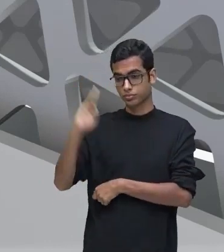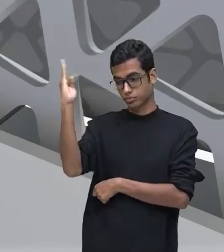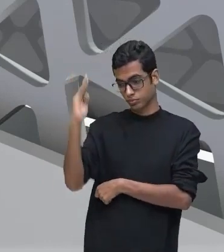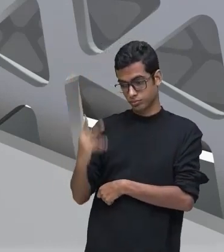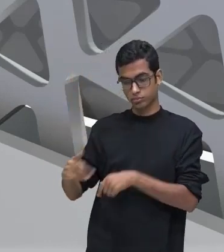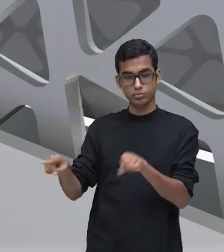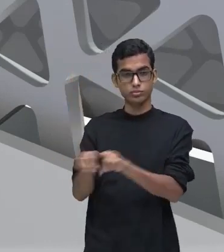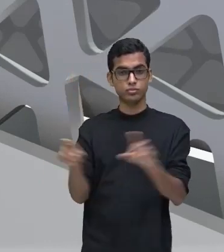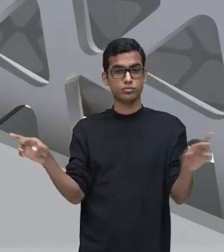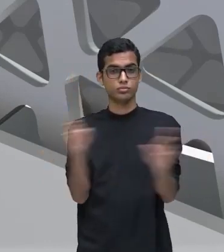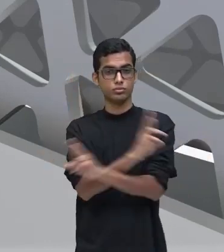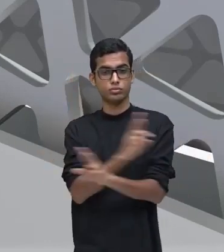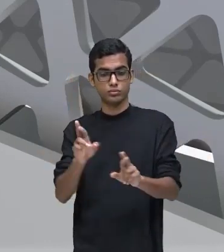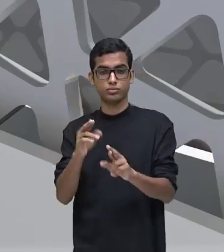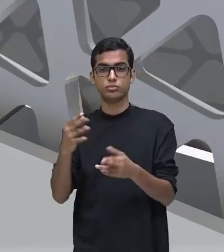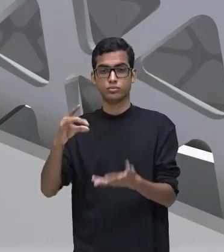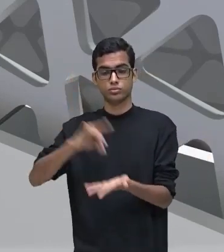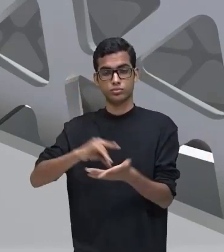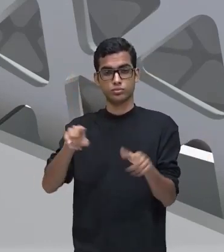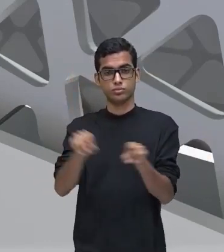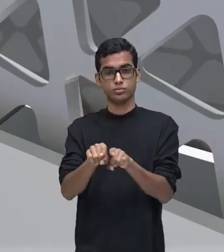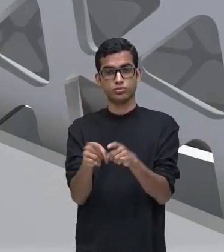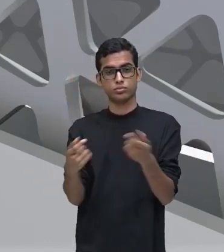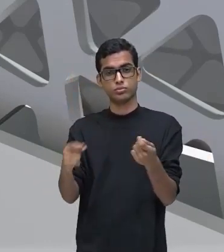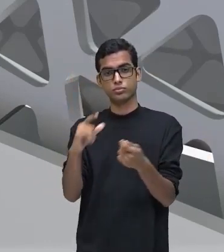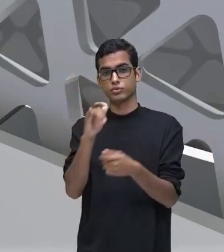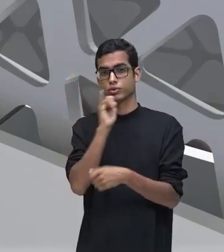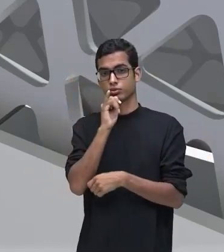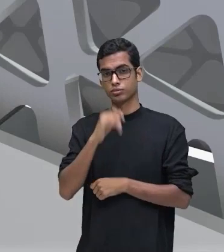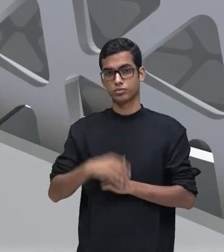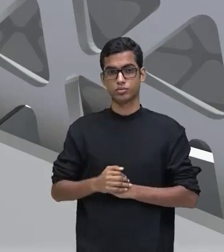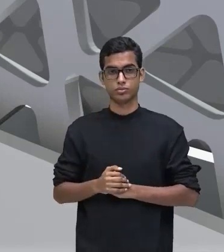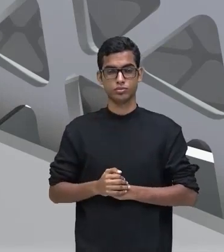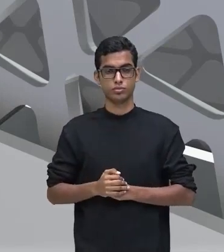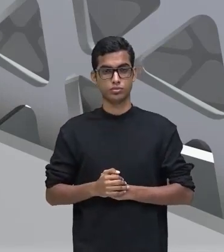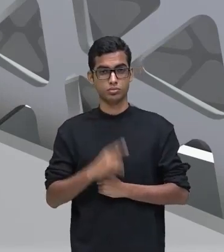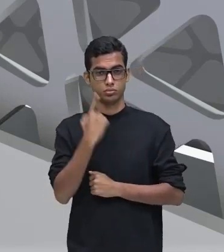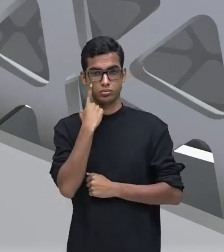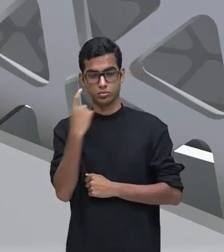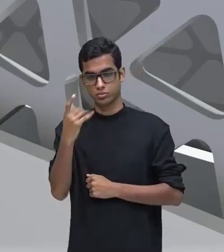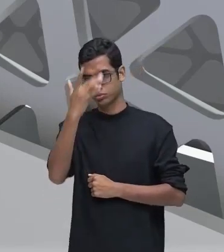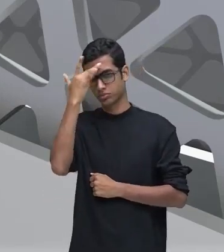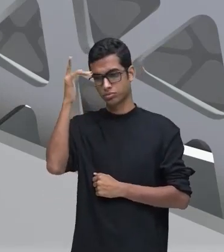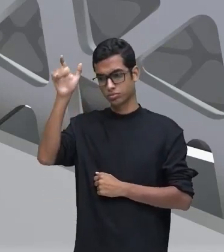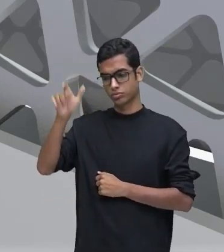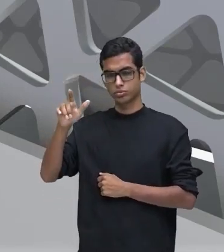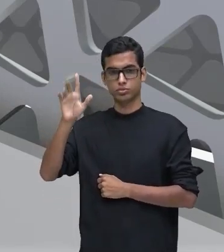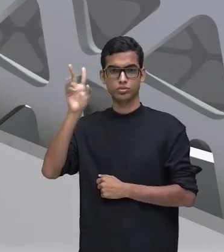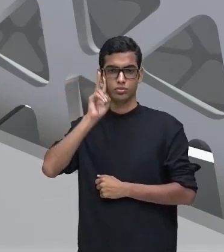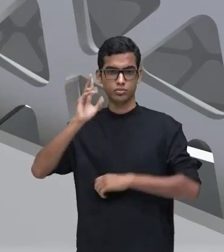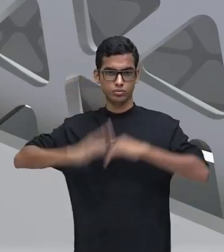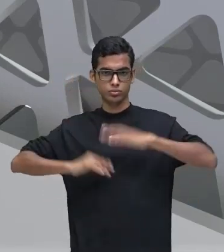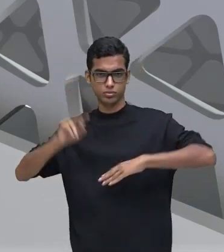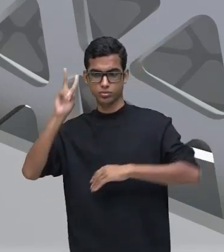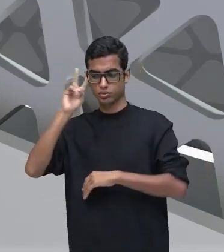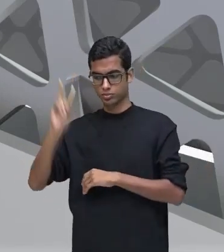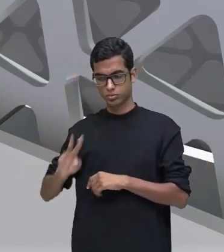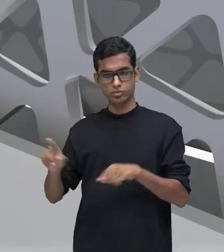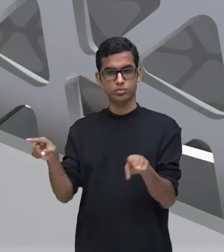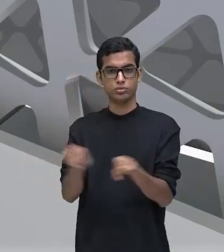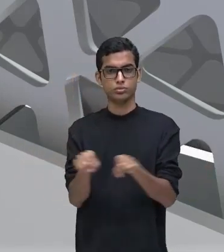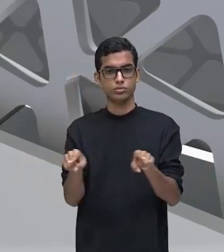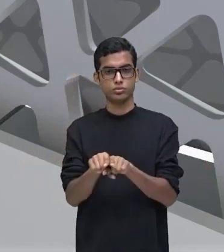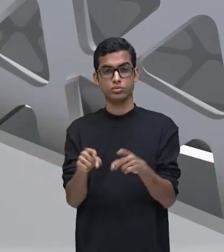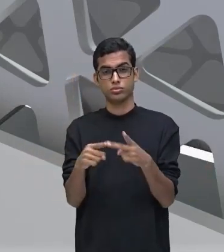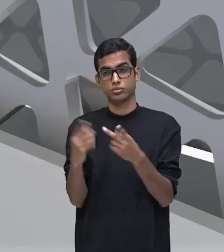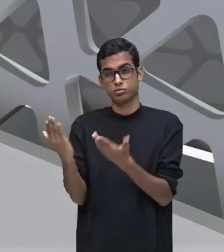questões relacionadas à história do Brasil. Então, poderia interessar a historiadores, poderia interessar também a